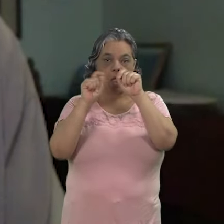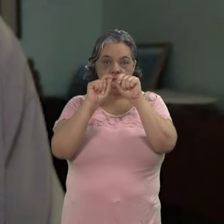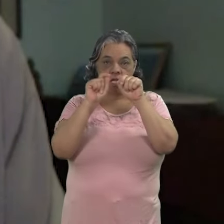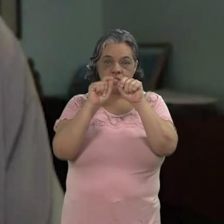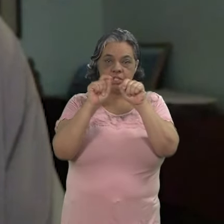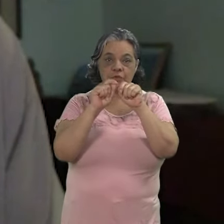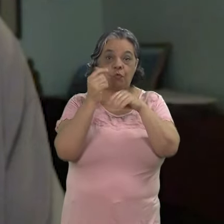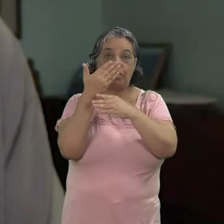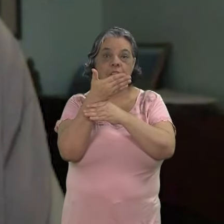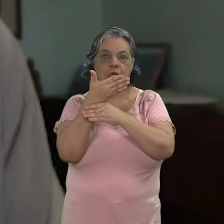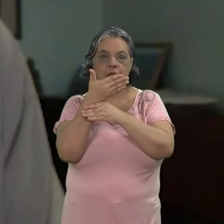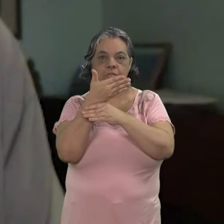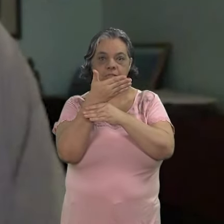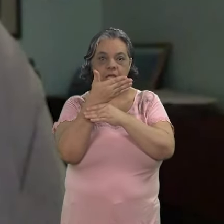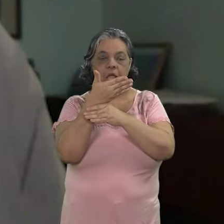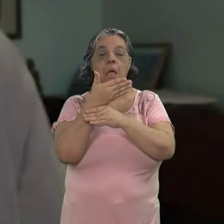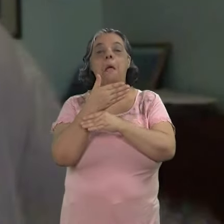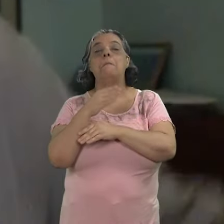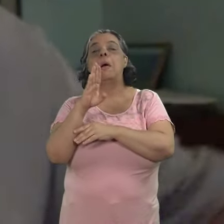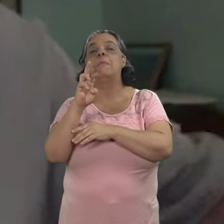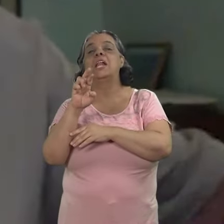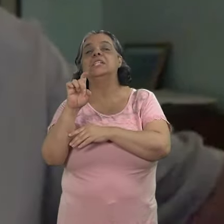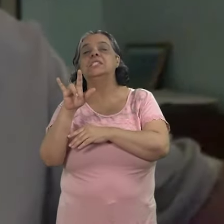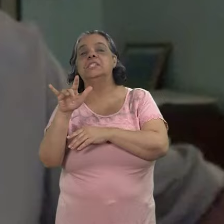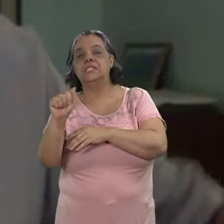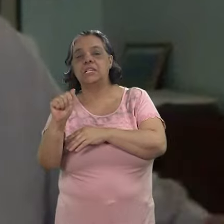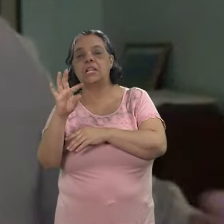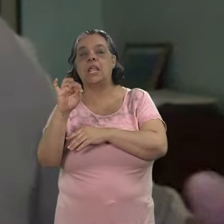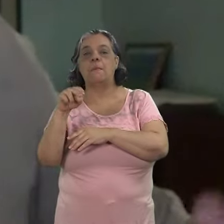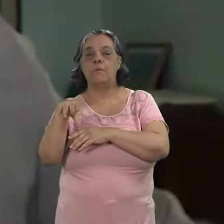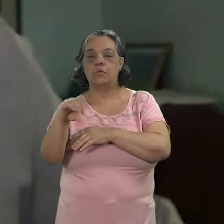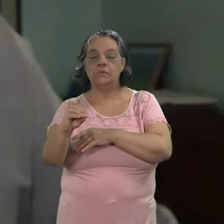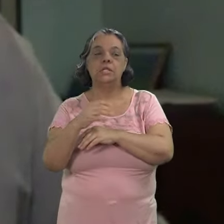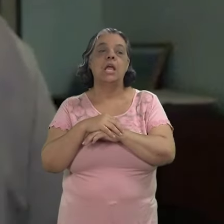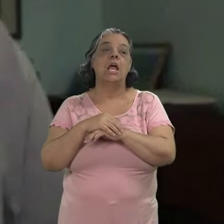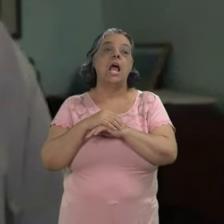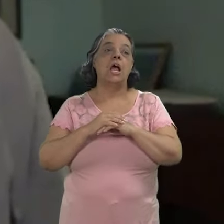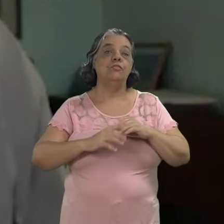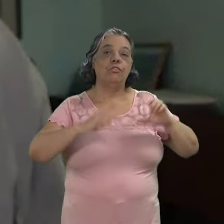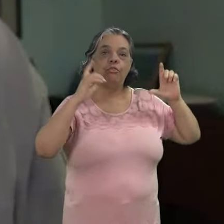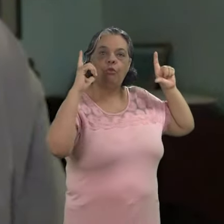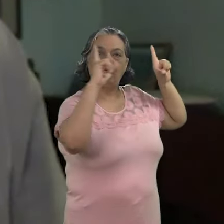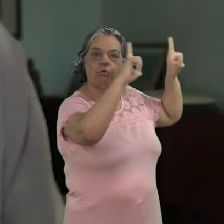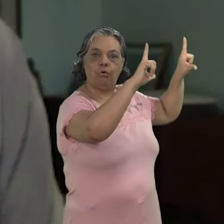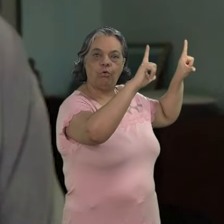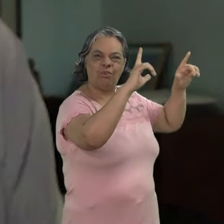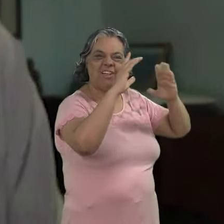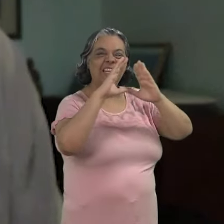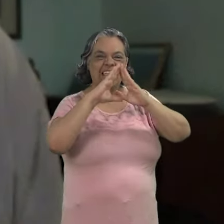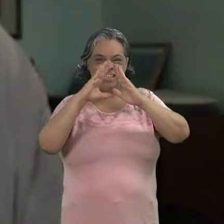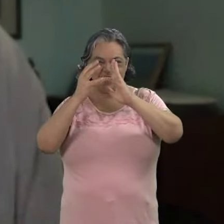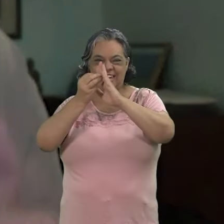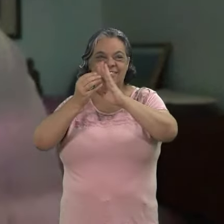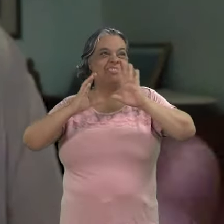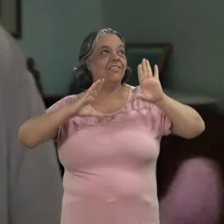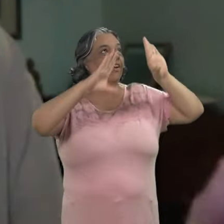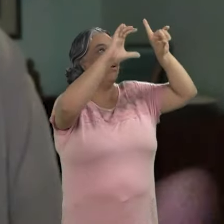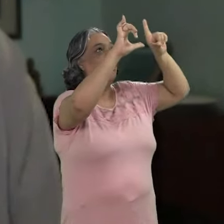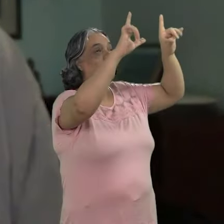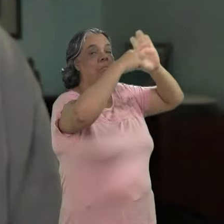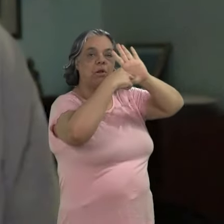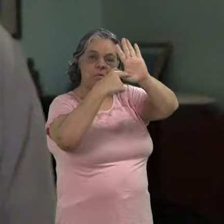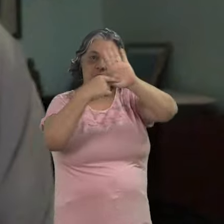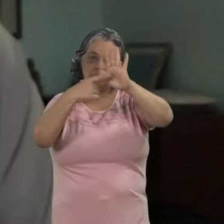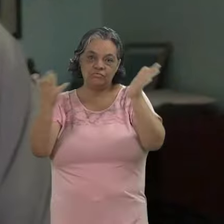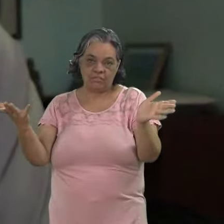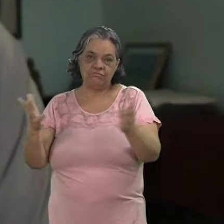fez, a gente foi de táxi para Brasília Teimosa, armou o telão na parede lateral da igreja para mostrar